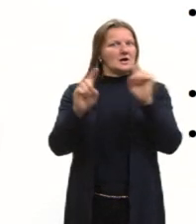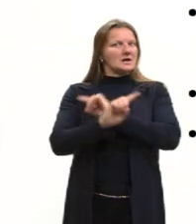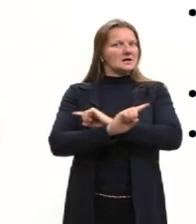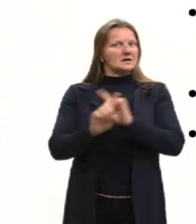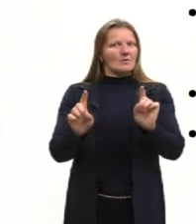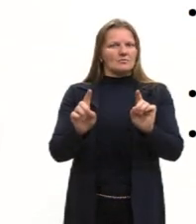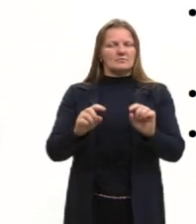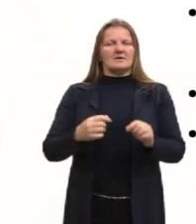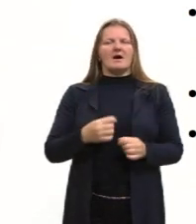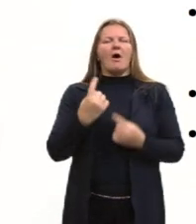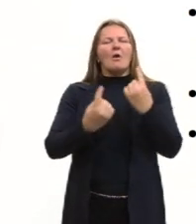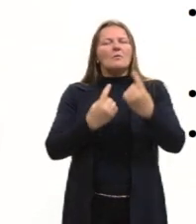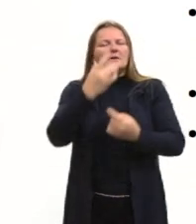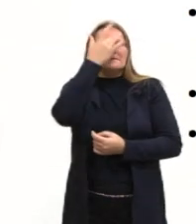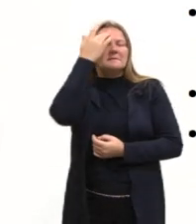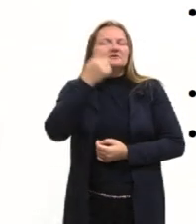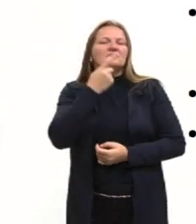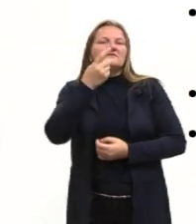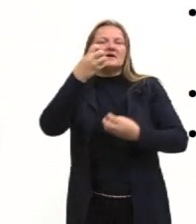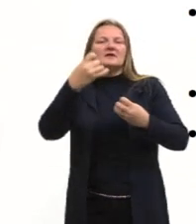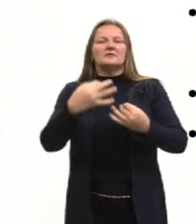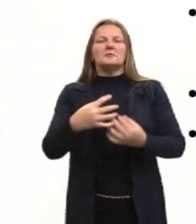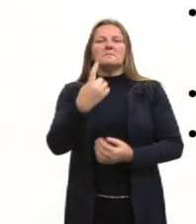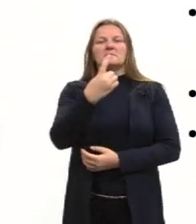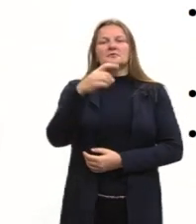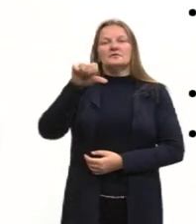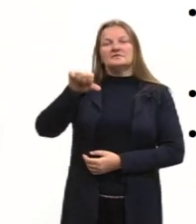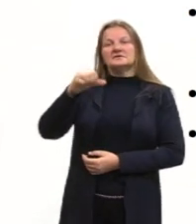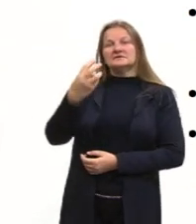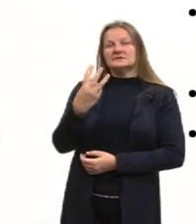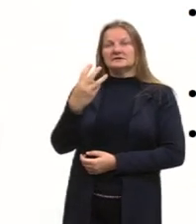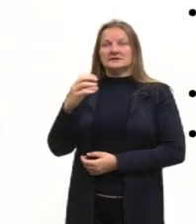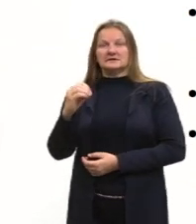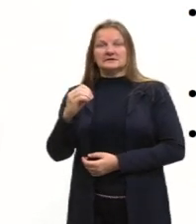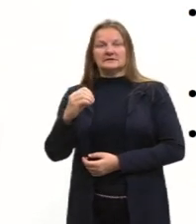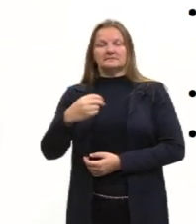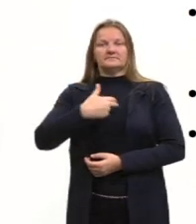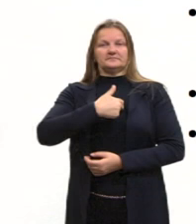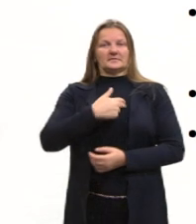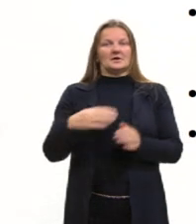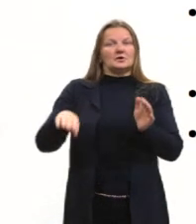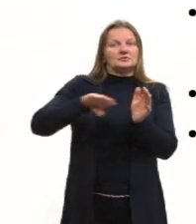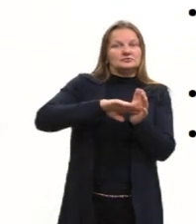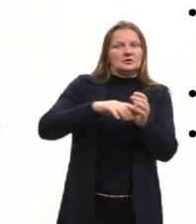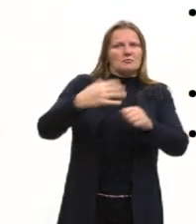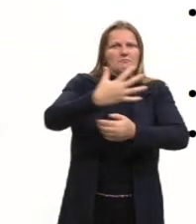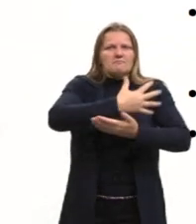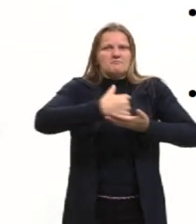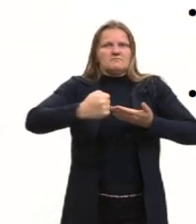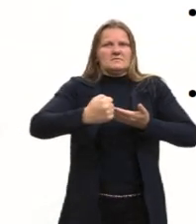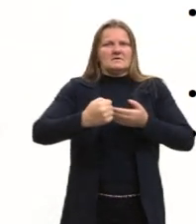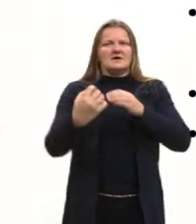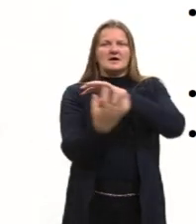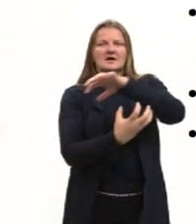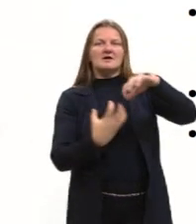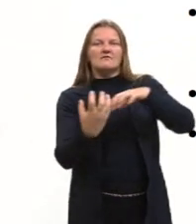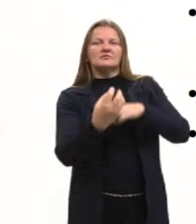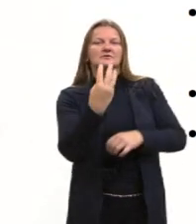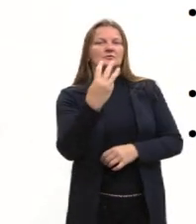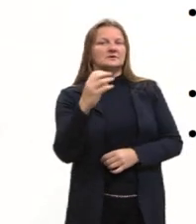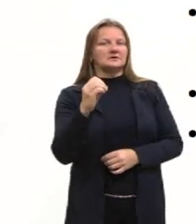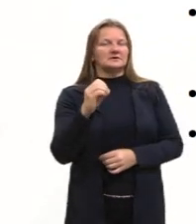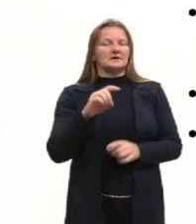Algumas pessoas chamam, por exemplo, em 1930, quando Getúlio chega ao poder através de um golpe, chamam de Revolução de 30.